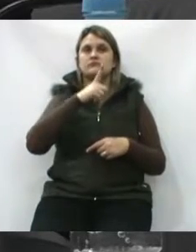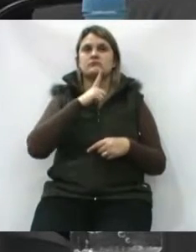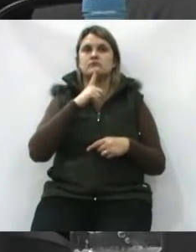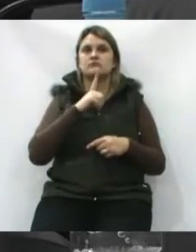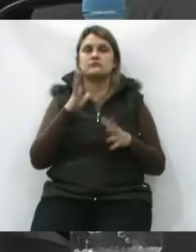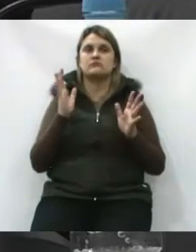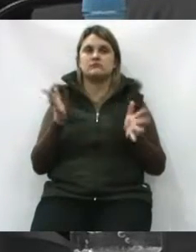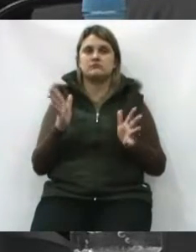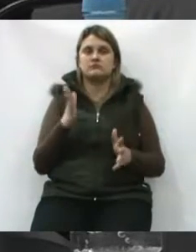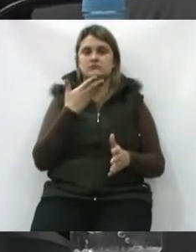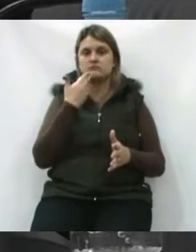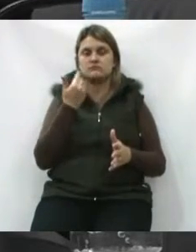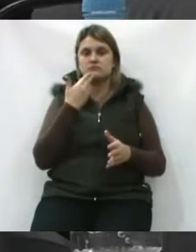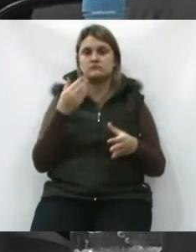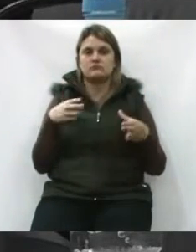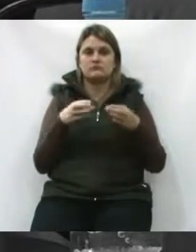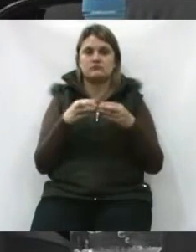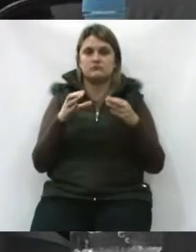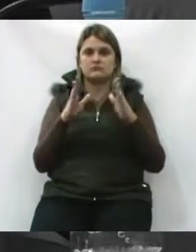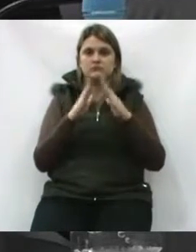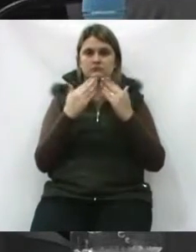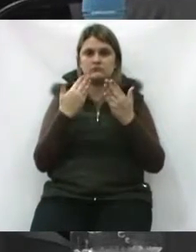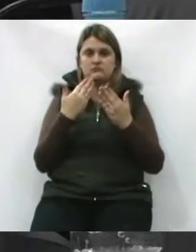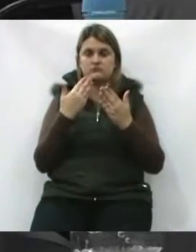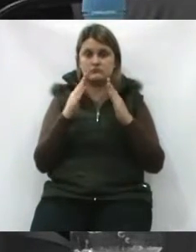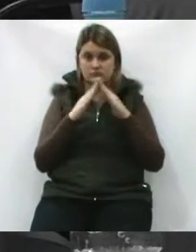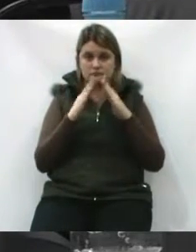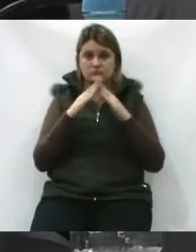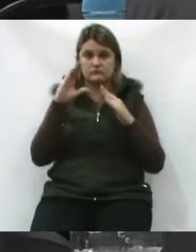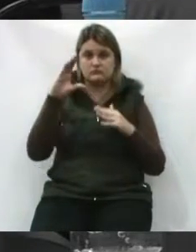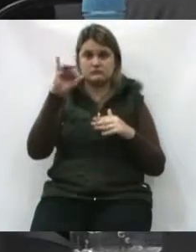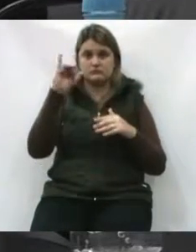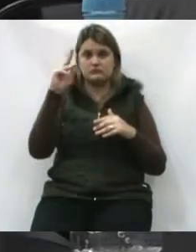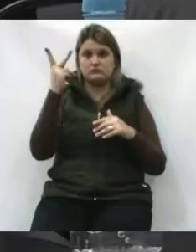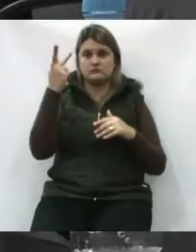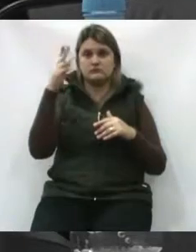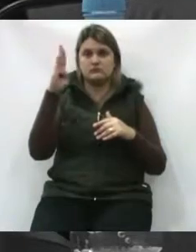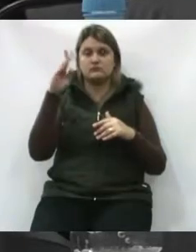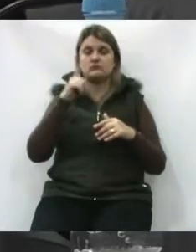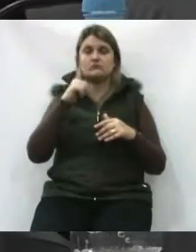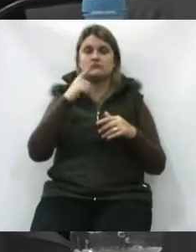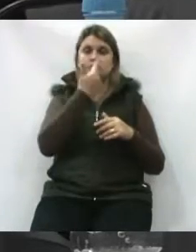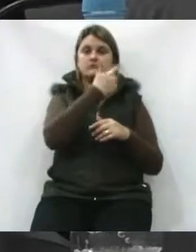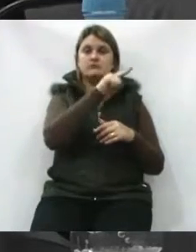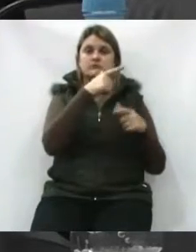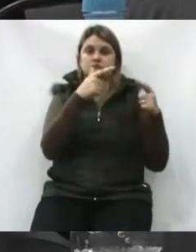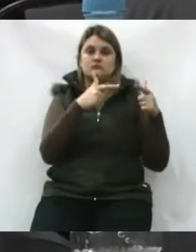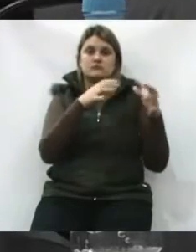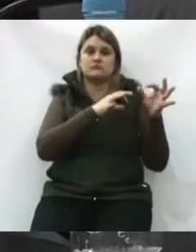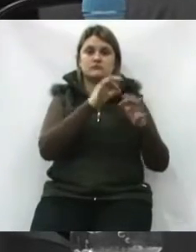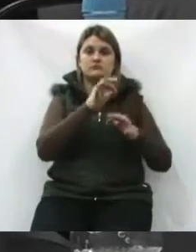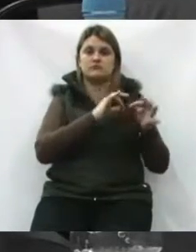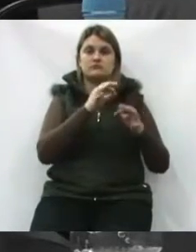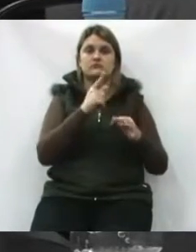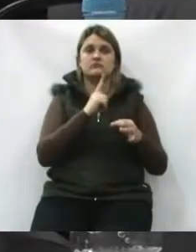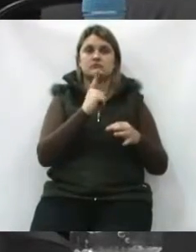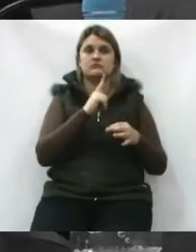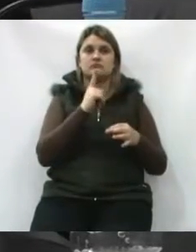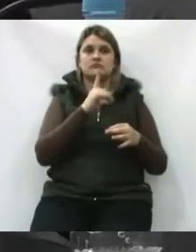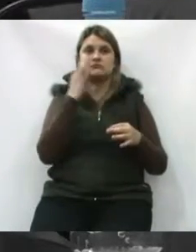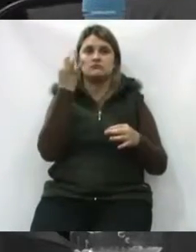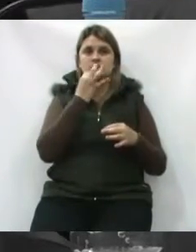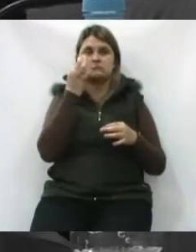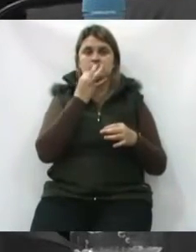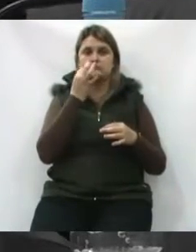e hoje a Companhia Municipal de Habitação está dentro de outra estrutura e, com certeza,